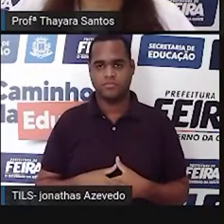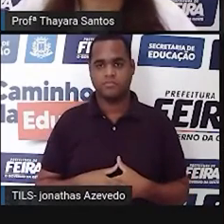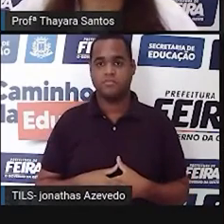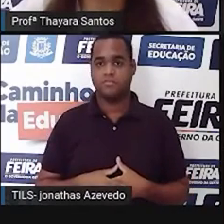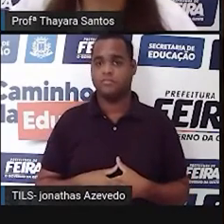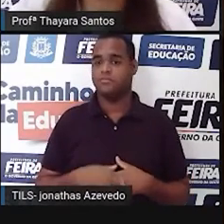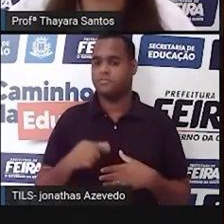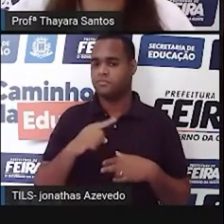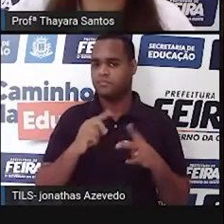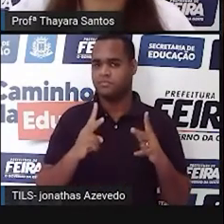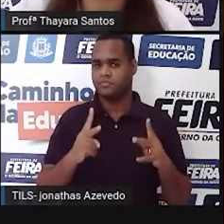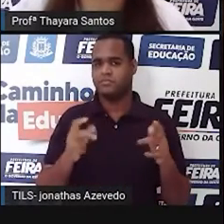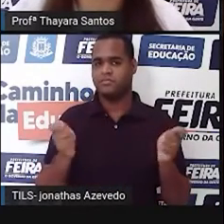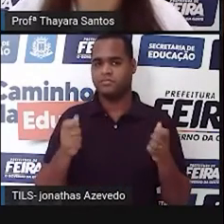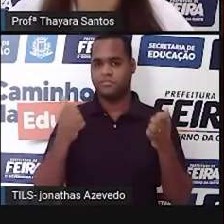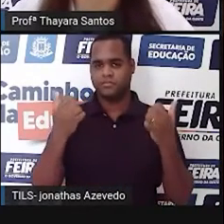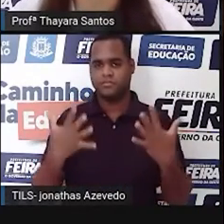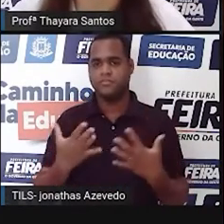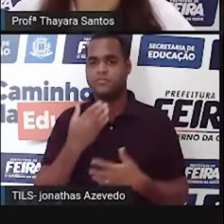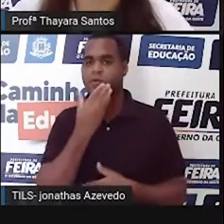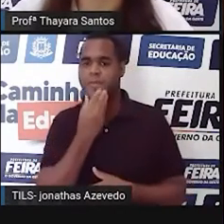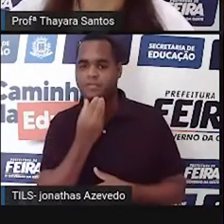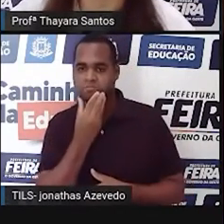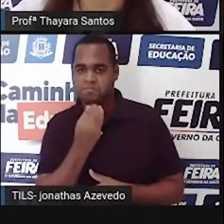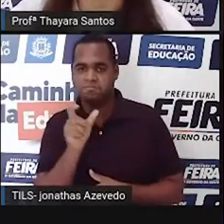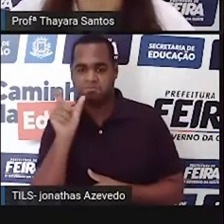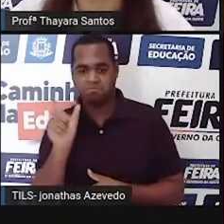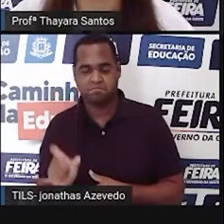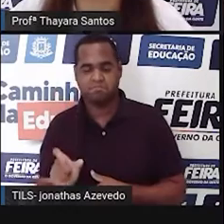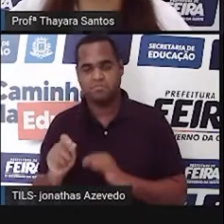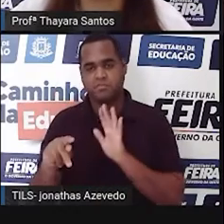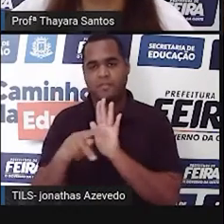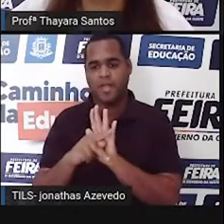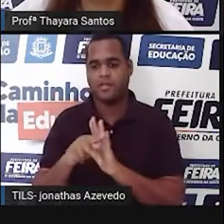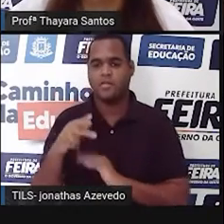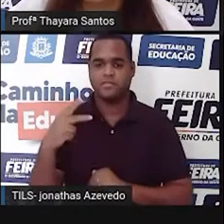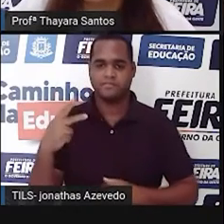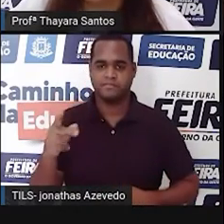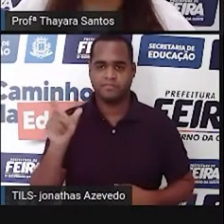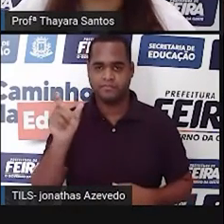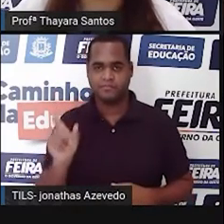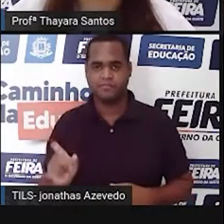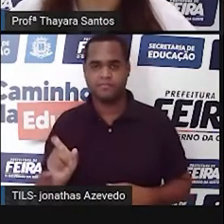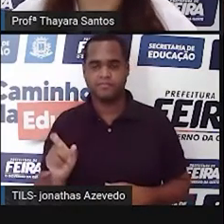Vamos começar na aula de hoje falando sobre o sistema reprodutor masculino.